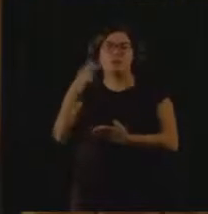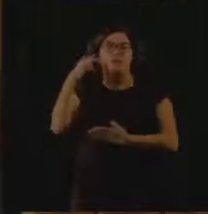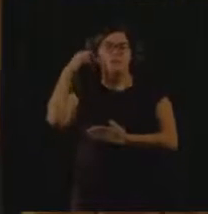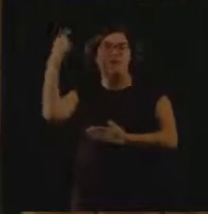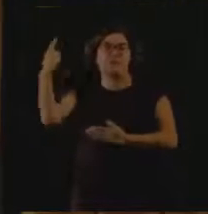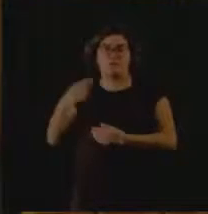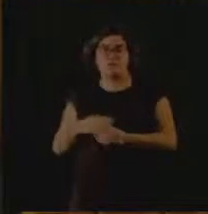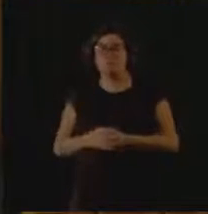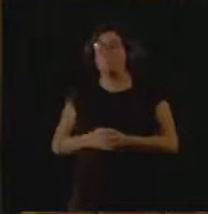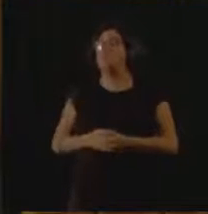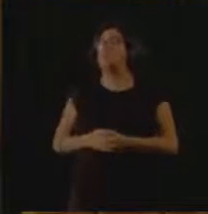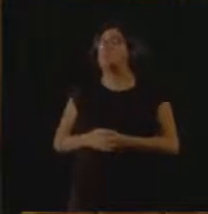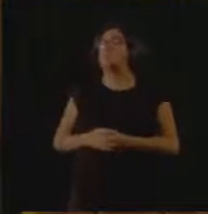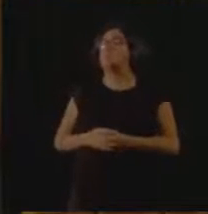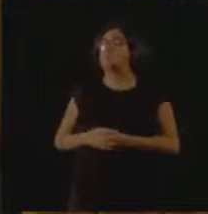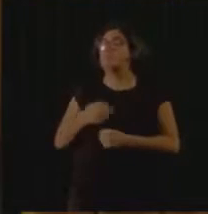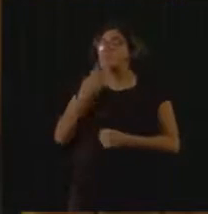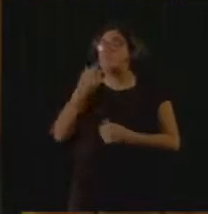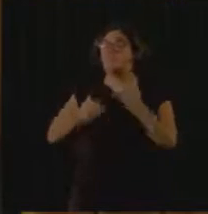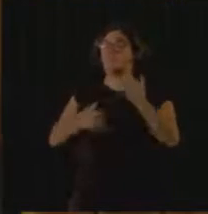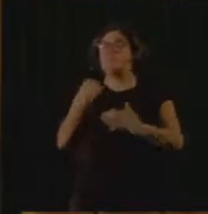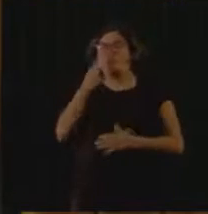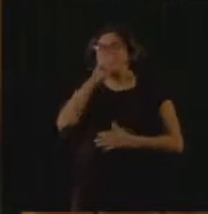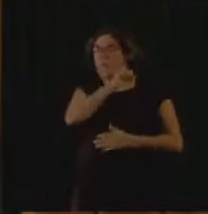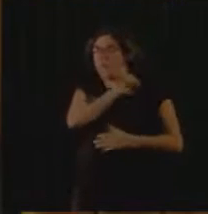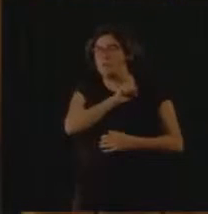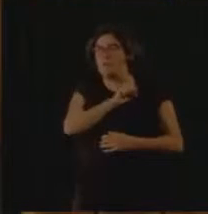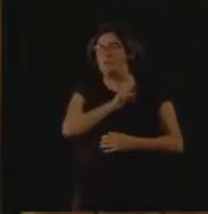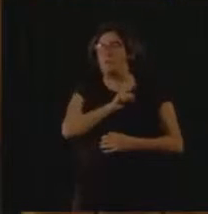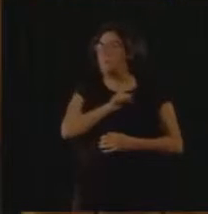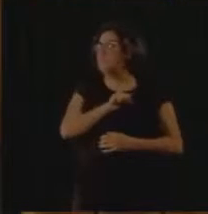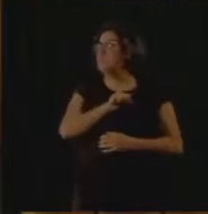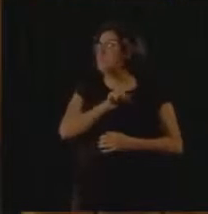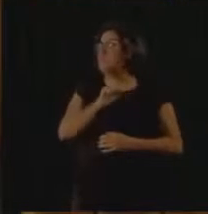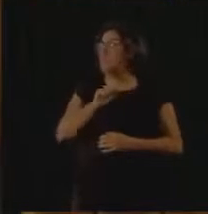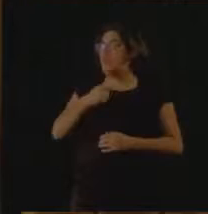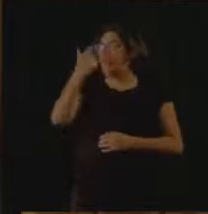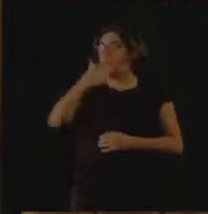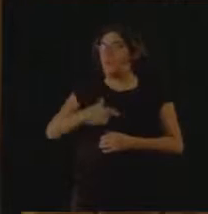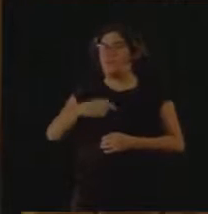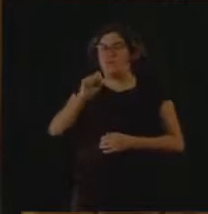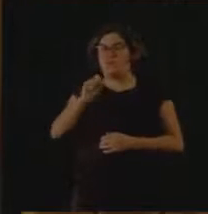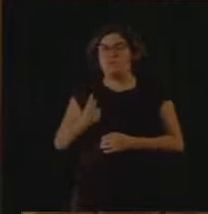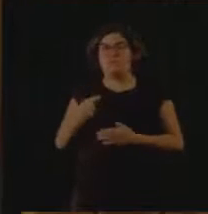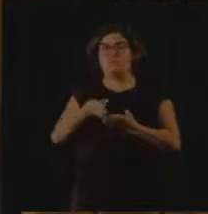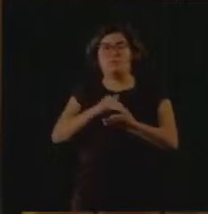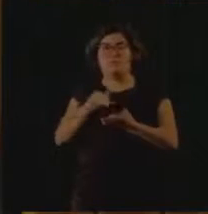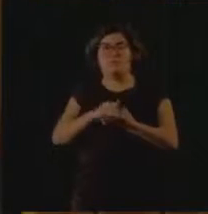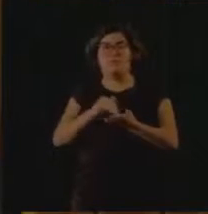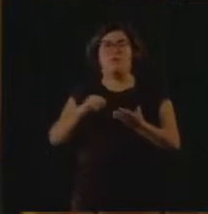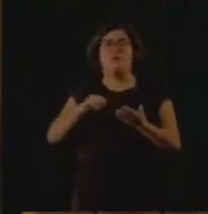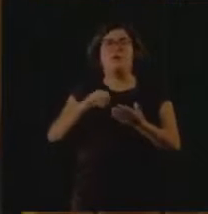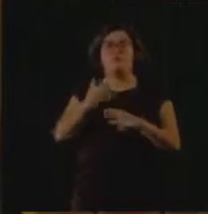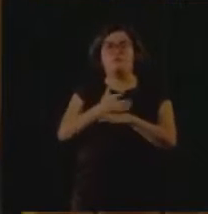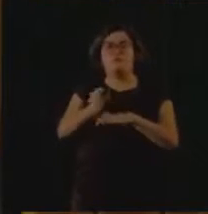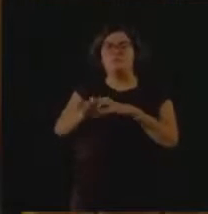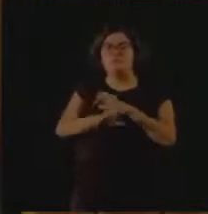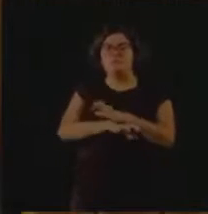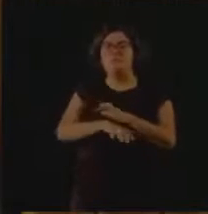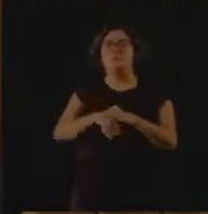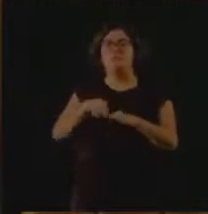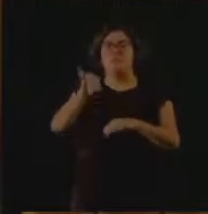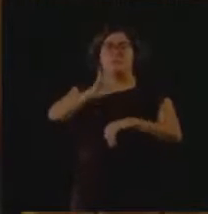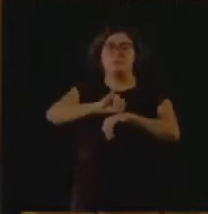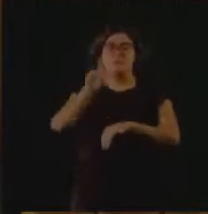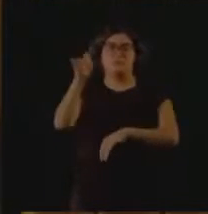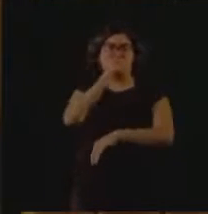pessoal também, que eu queria falar muito rapidamente aqui. Eu fui secretário de meio ambiente da capital, lá no estado do Rio de